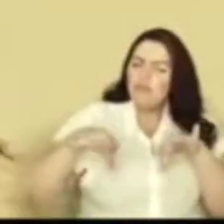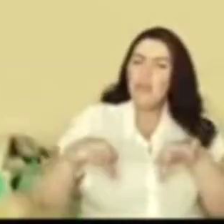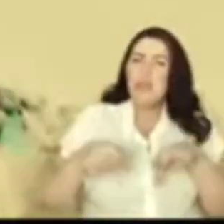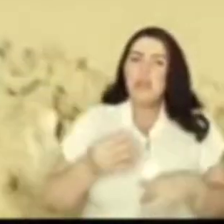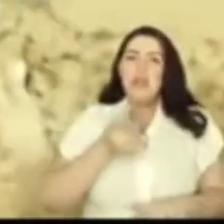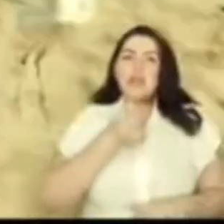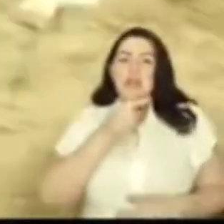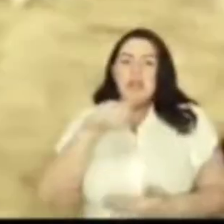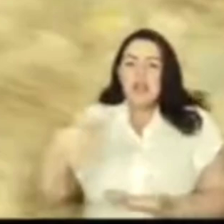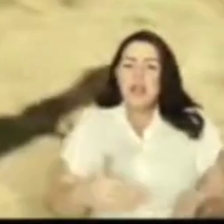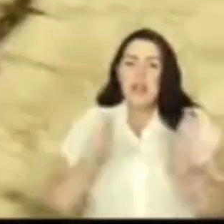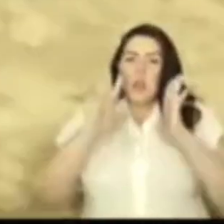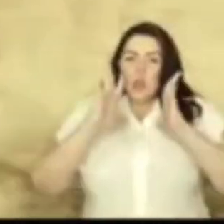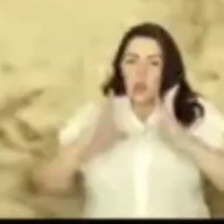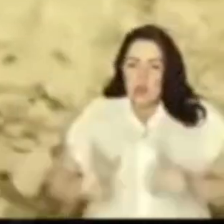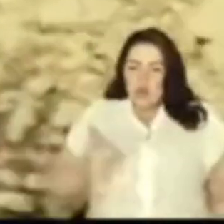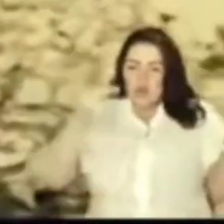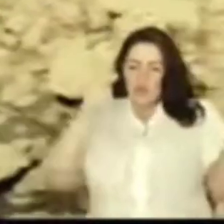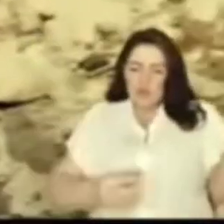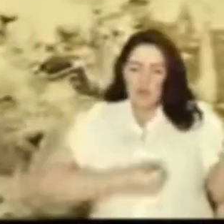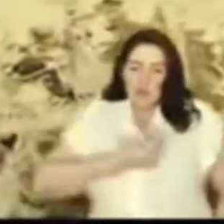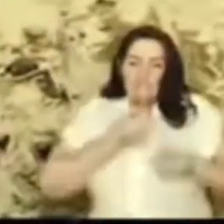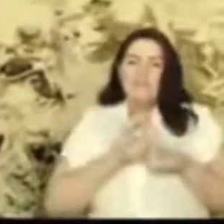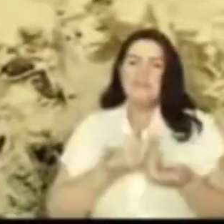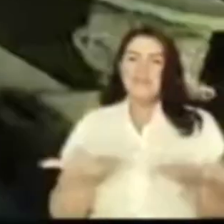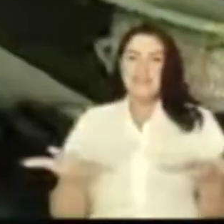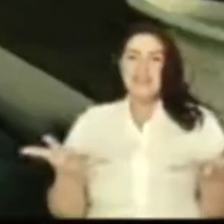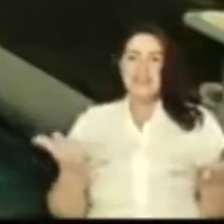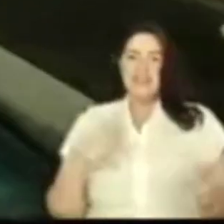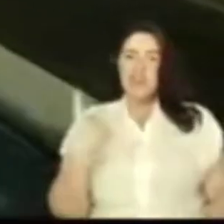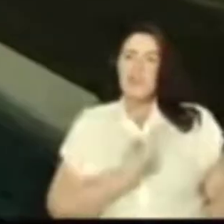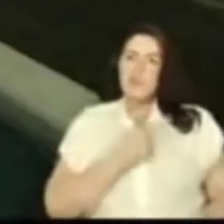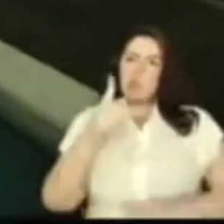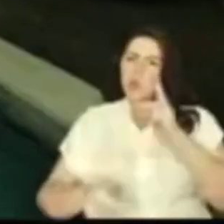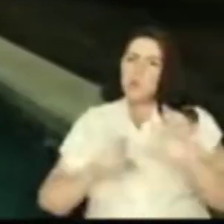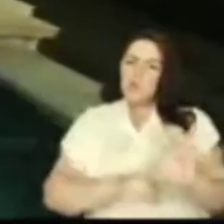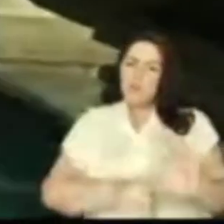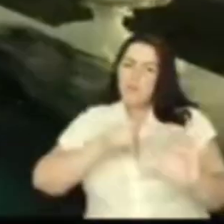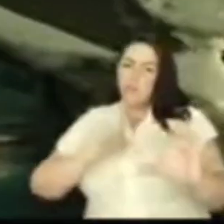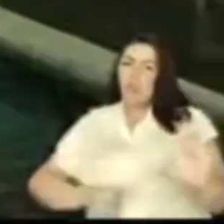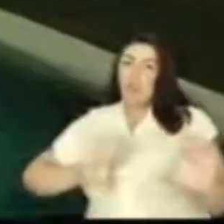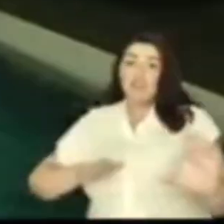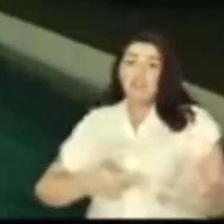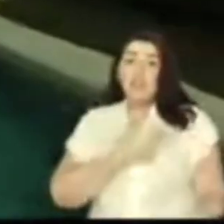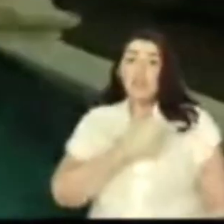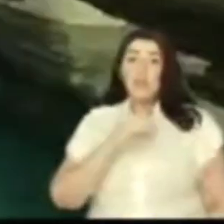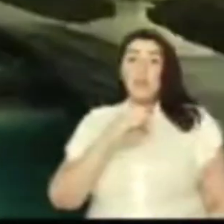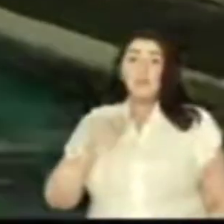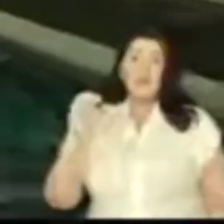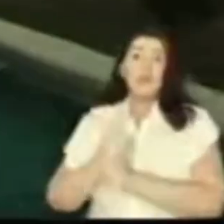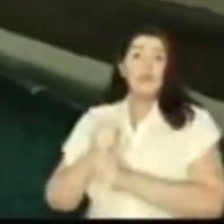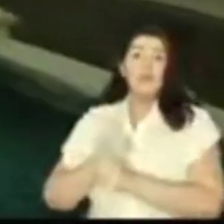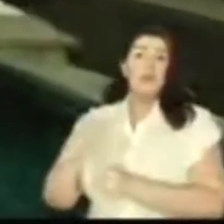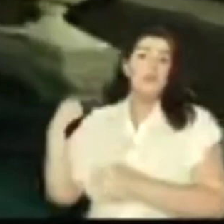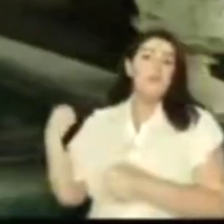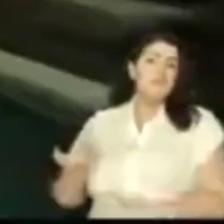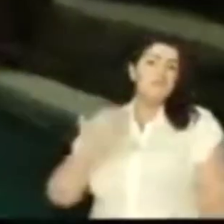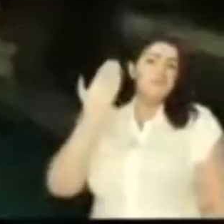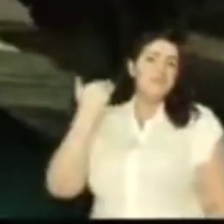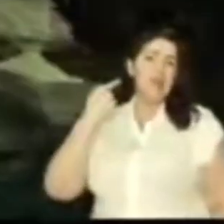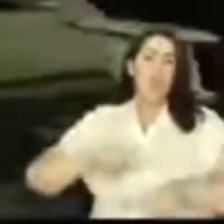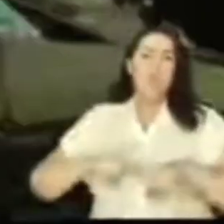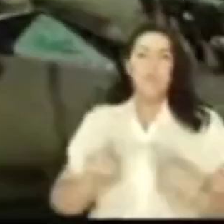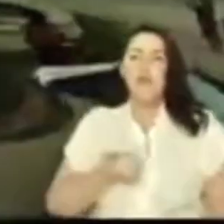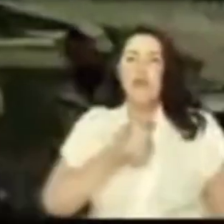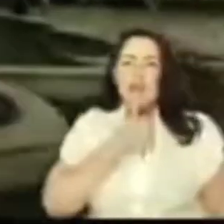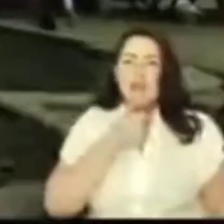voltar a florescer, para esse rio voltar a a vida. Nós somos um povo independente, tem 200 anos, mas a mentalidade